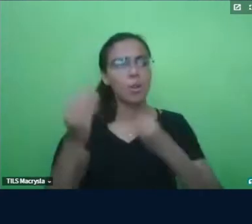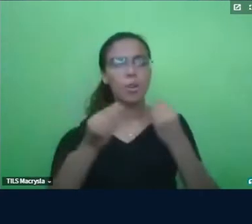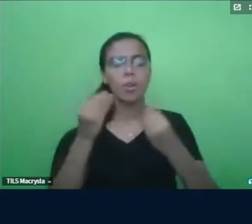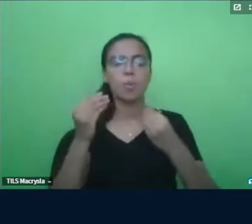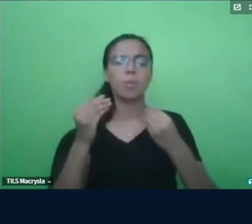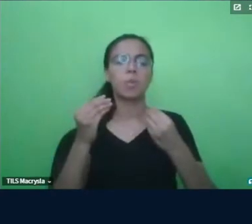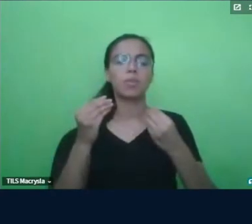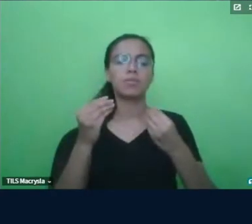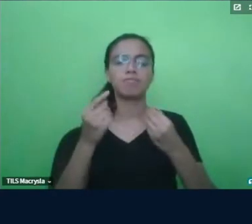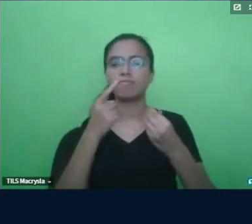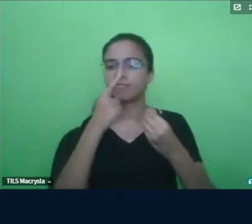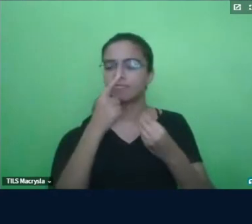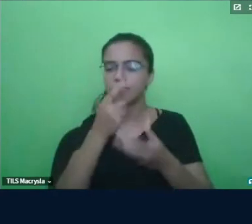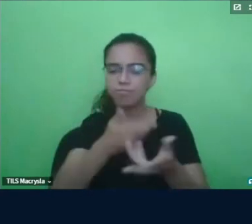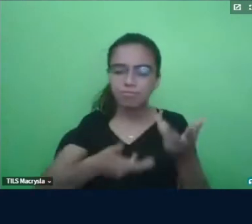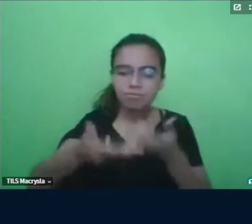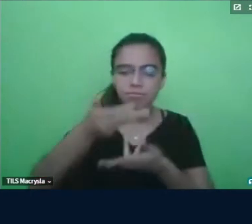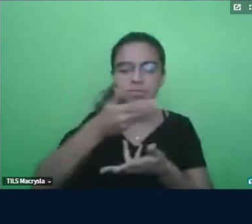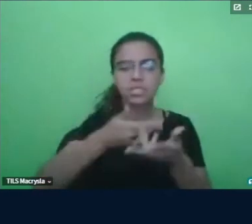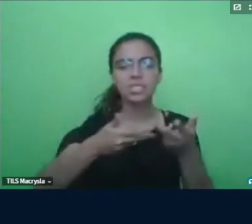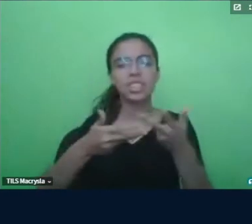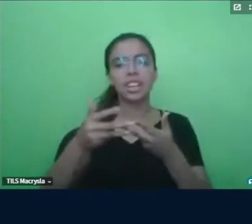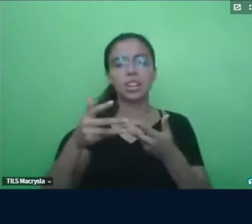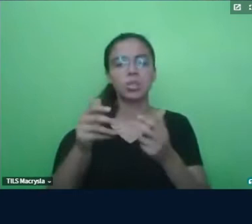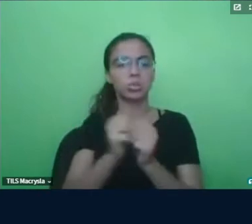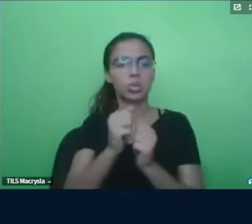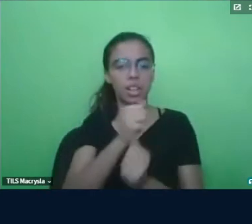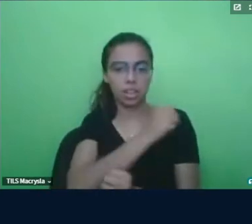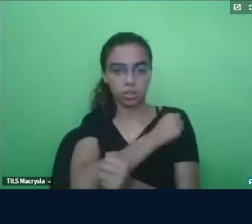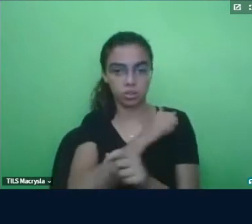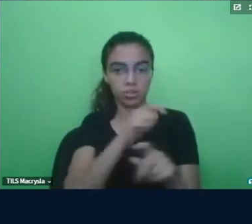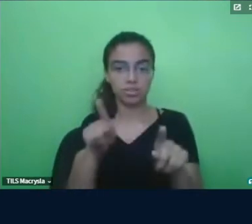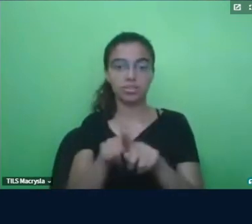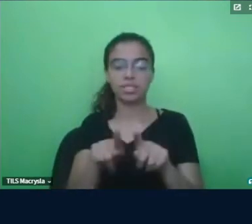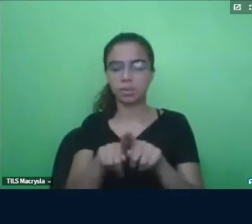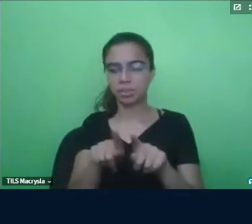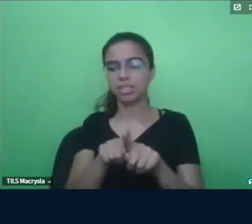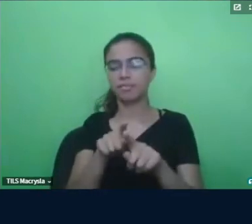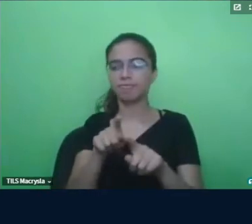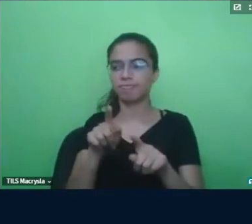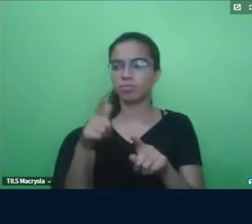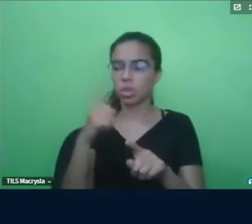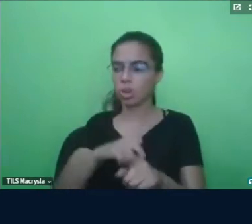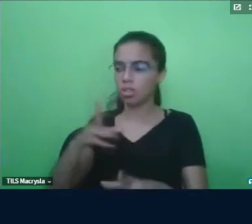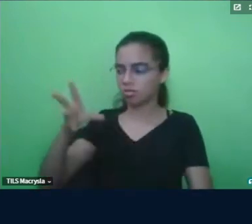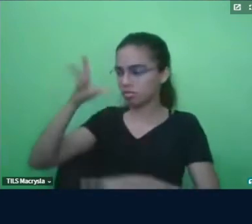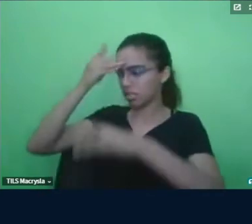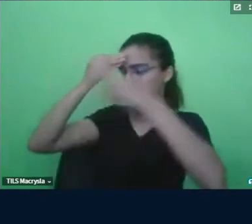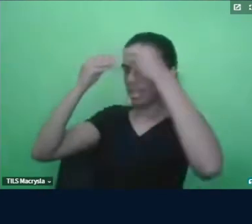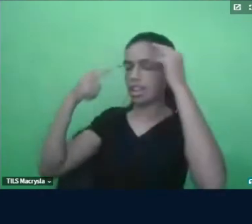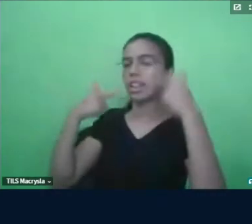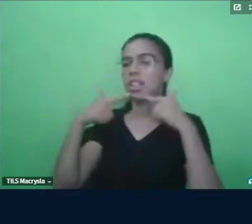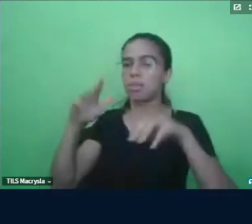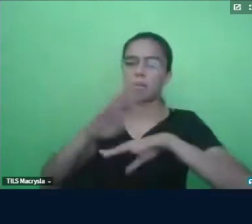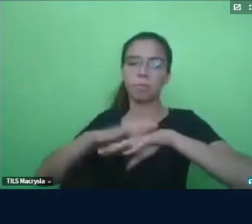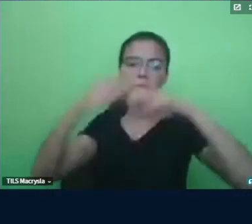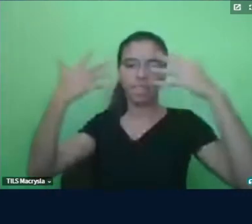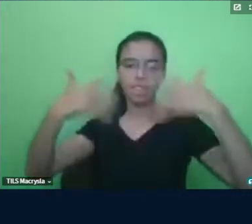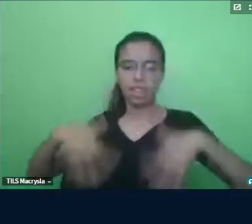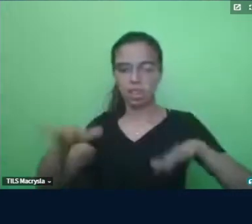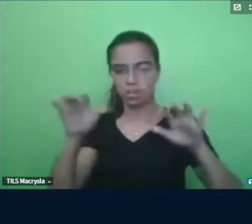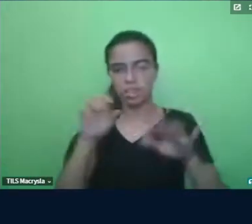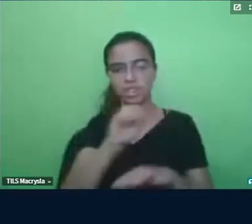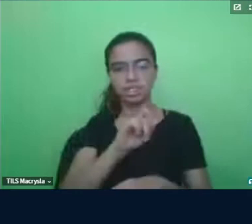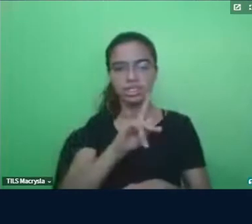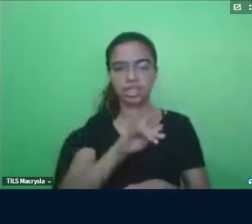baixo, aquilo que nos propicia apreender a língua de forma mais natural. Então, é isso, acho que Skinner vem para nos